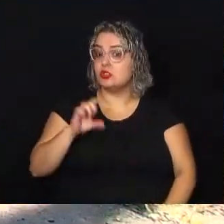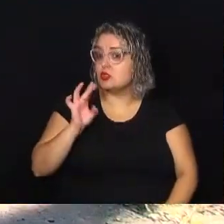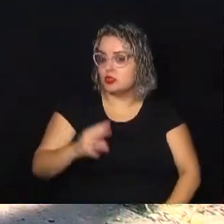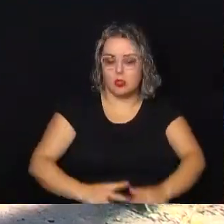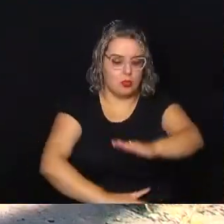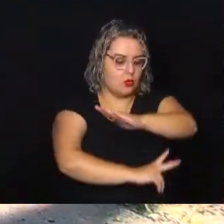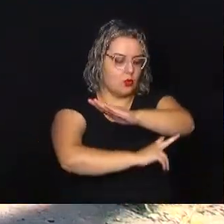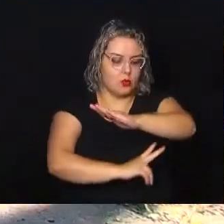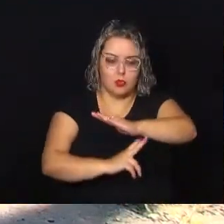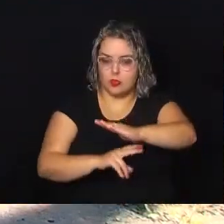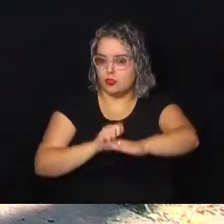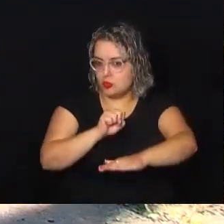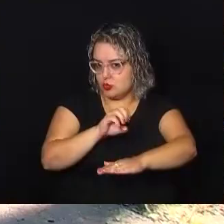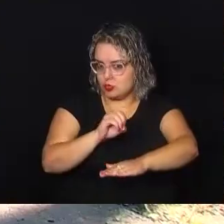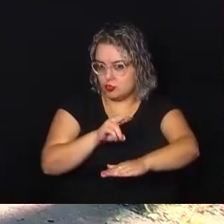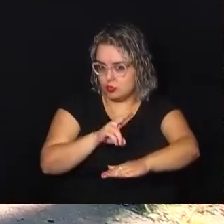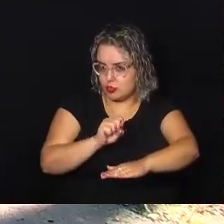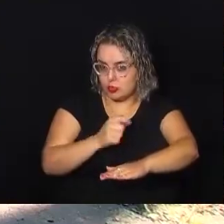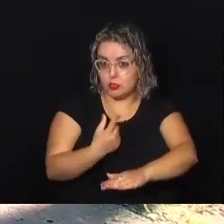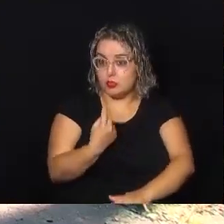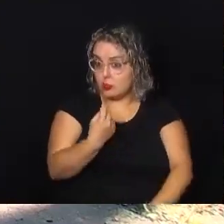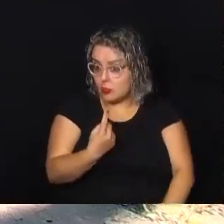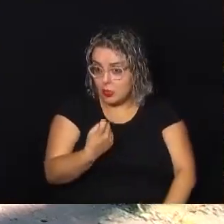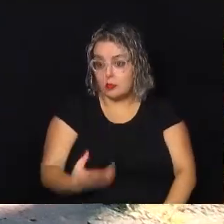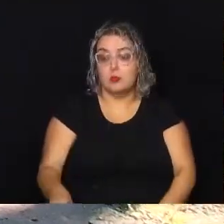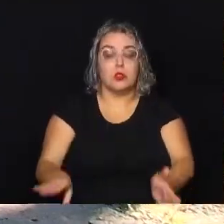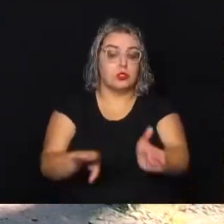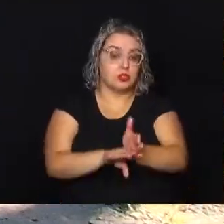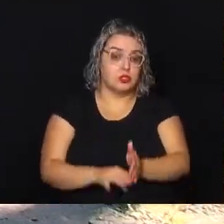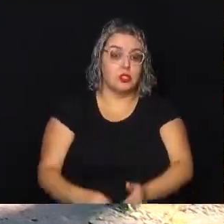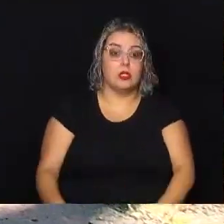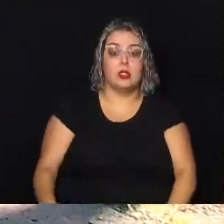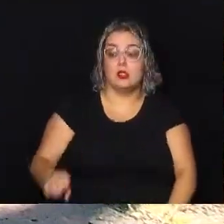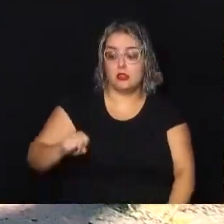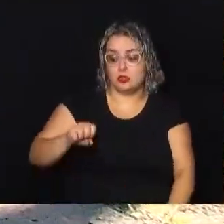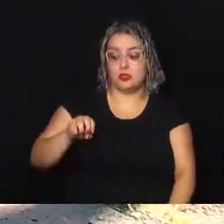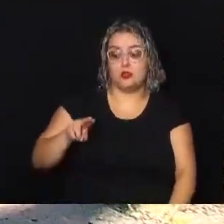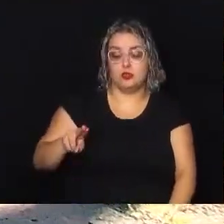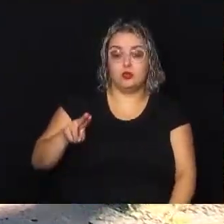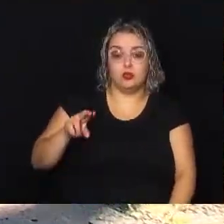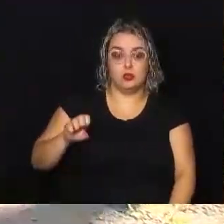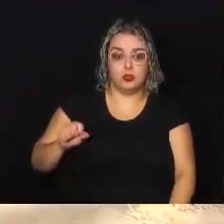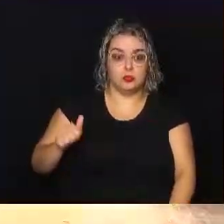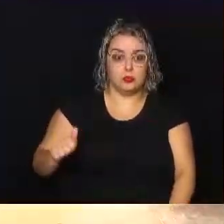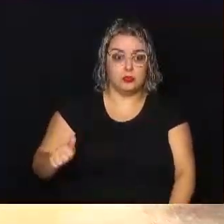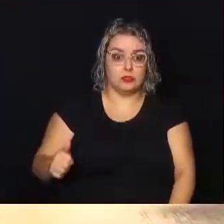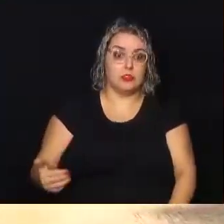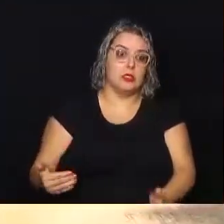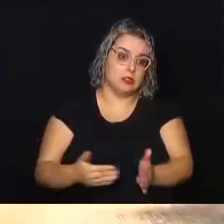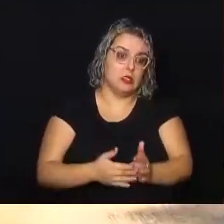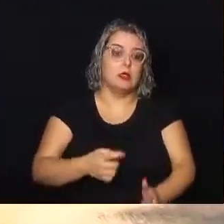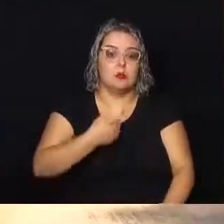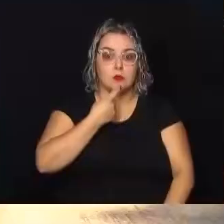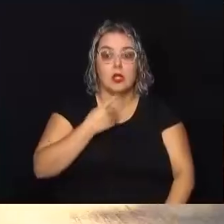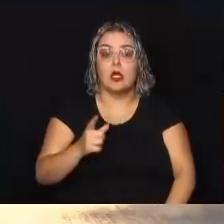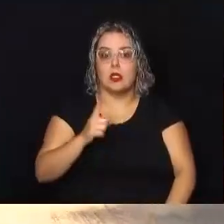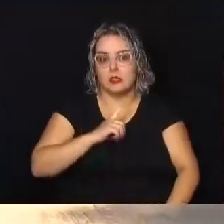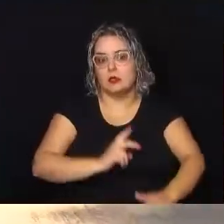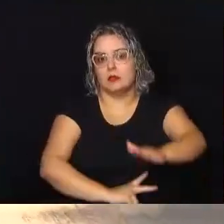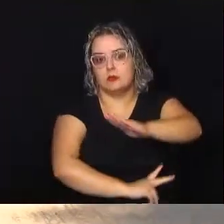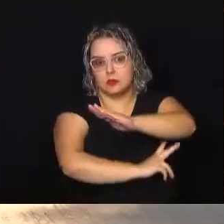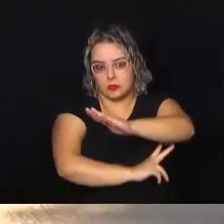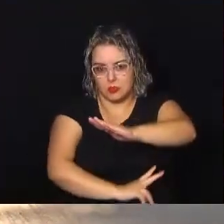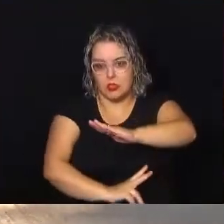só a ponte de Sousa, uma única mão para chegar em Sousa de Campinas. Agora nós temos a ponte